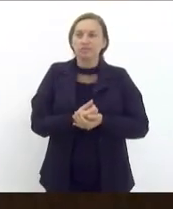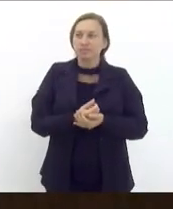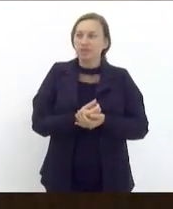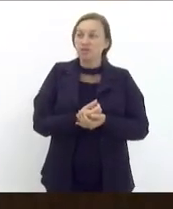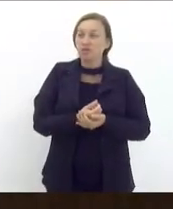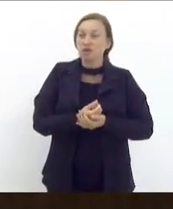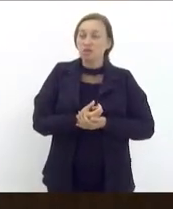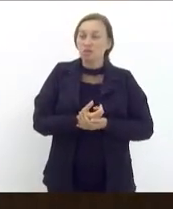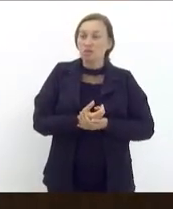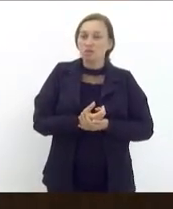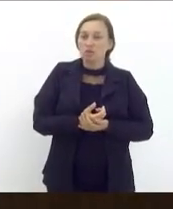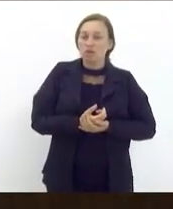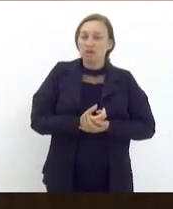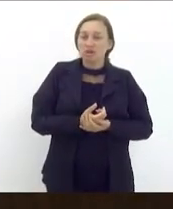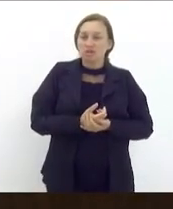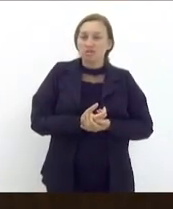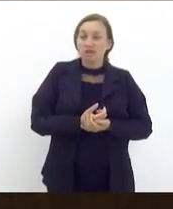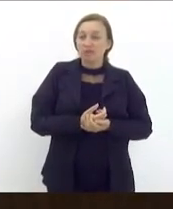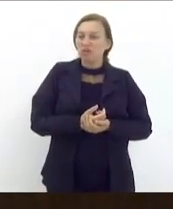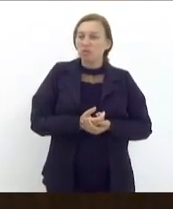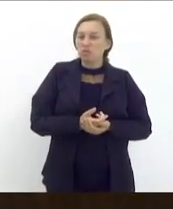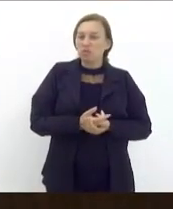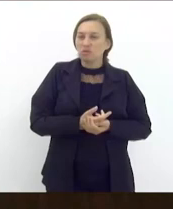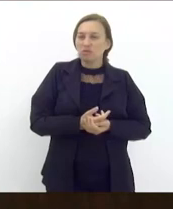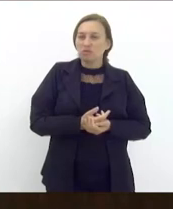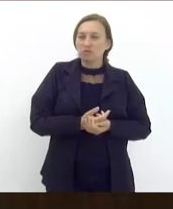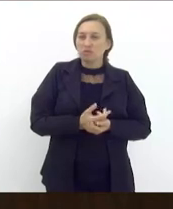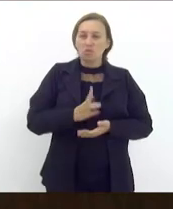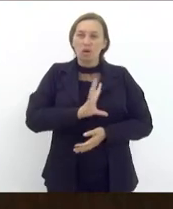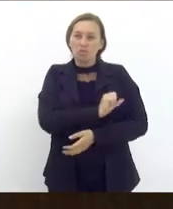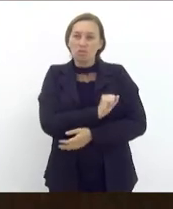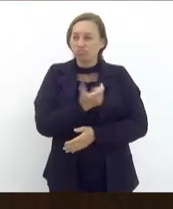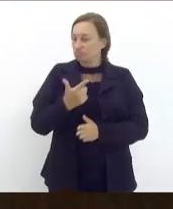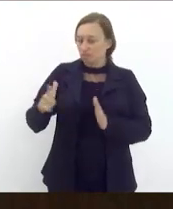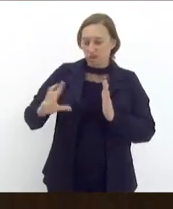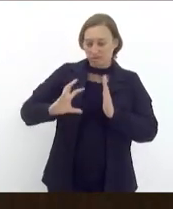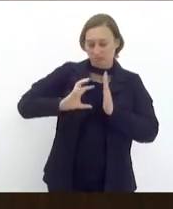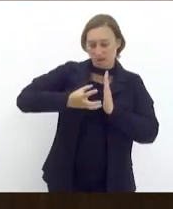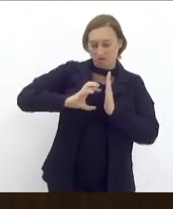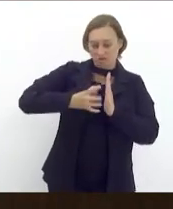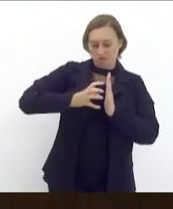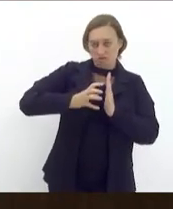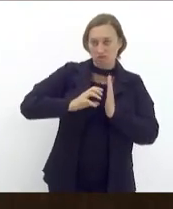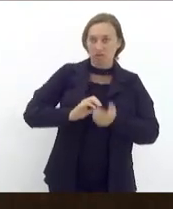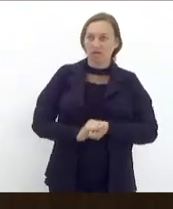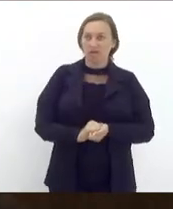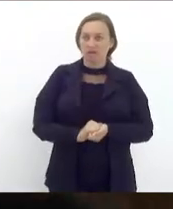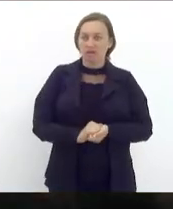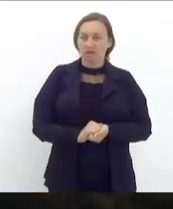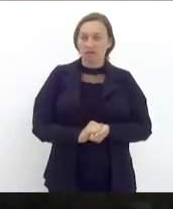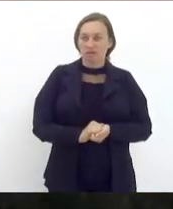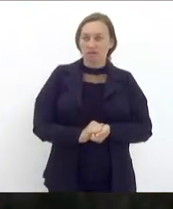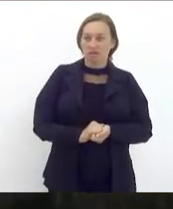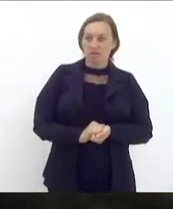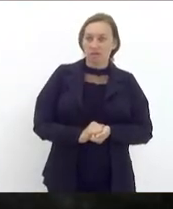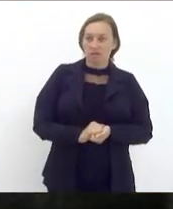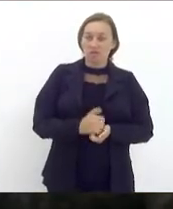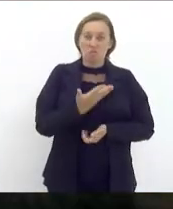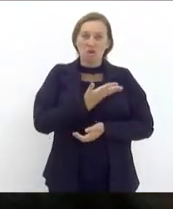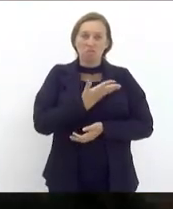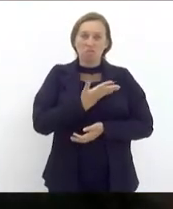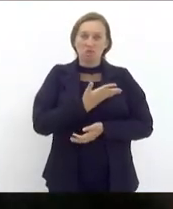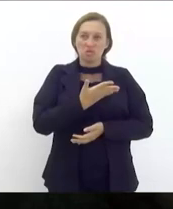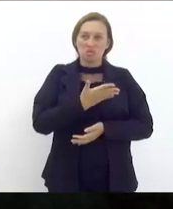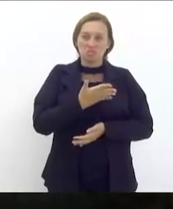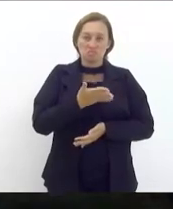bem não tem partido. O amor não tem partido. Considerar o seu próximo maior do que nós não